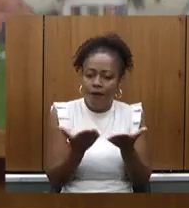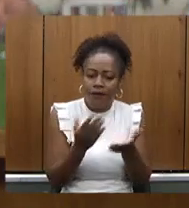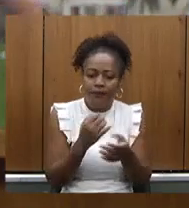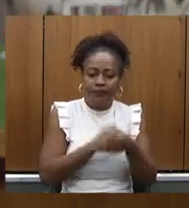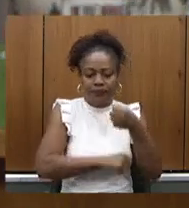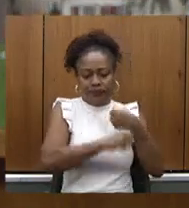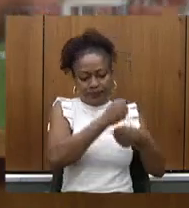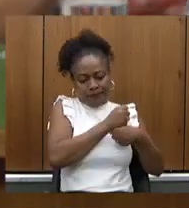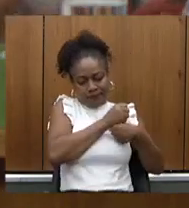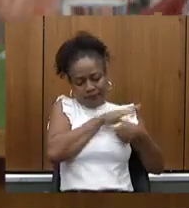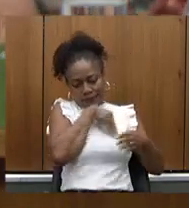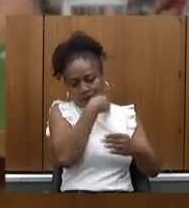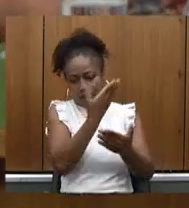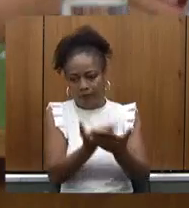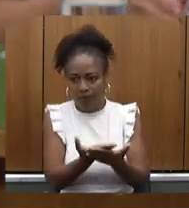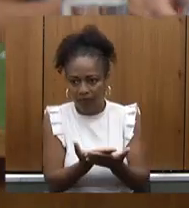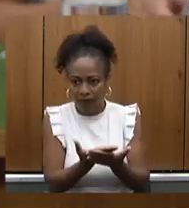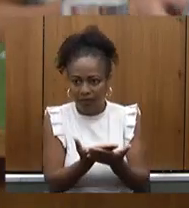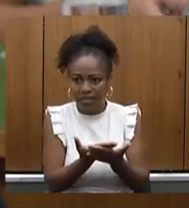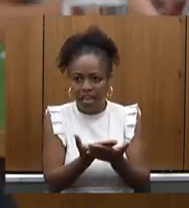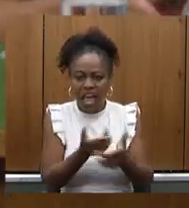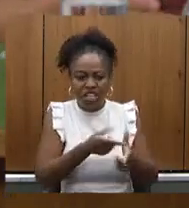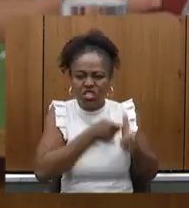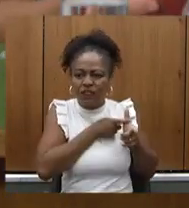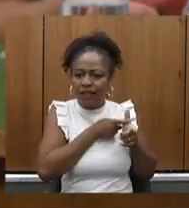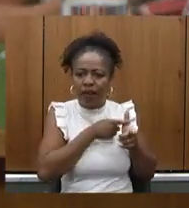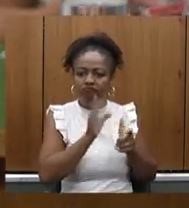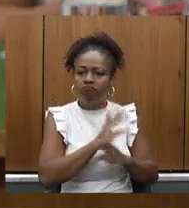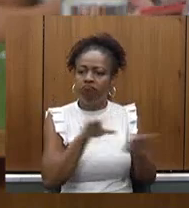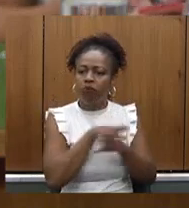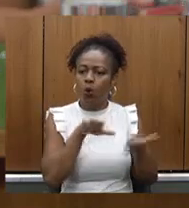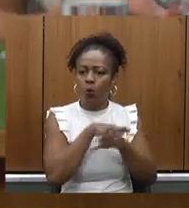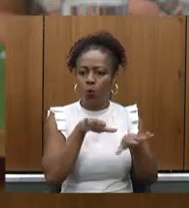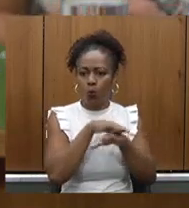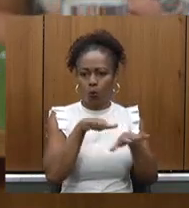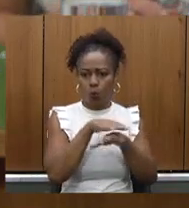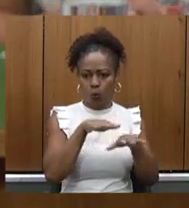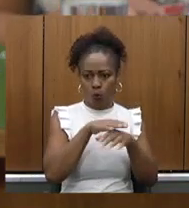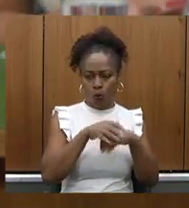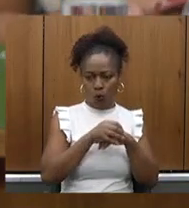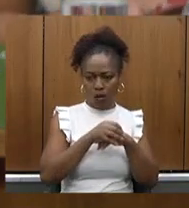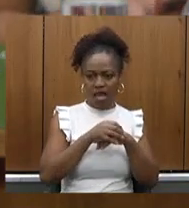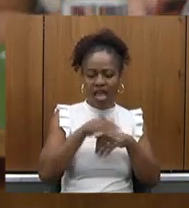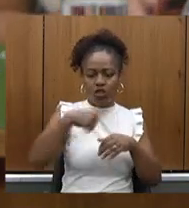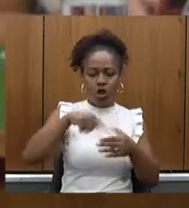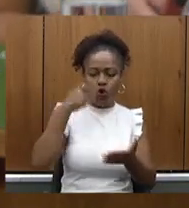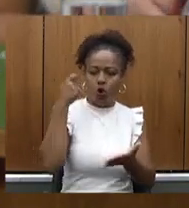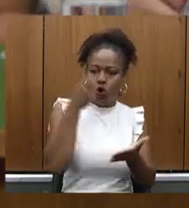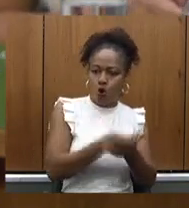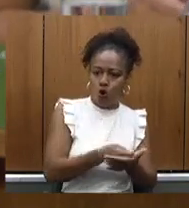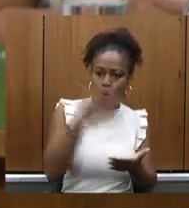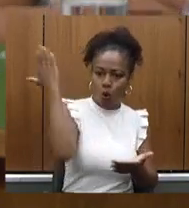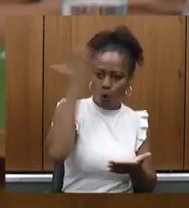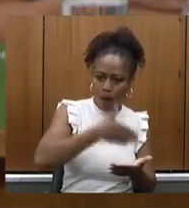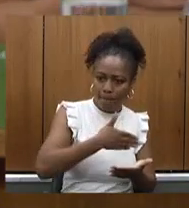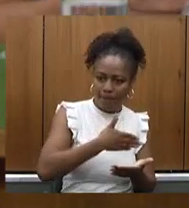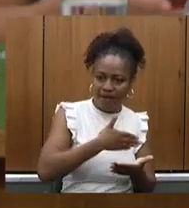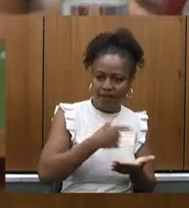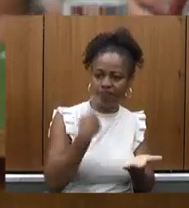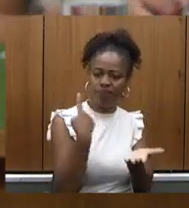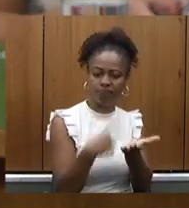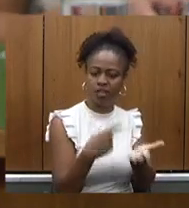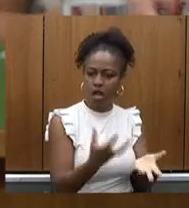deixa mais dívida para frente então a gente cumpre o que a gente assume dentro das pactuações então os